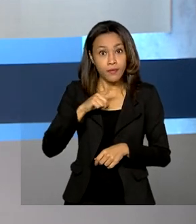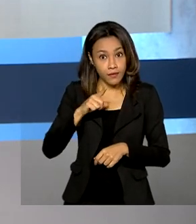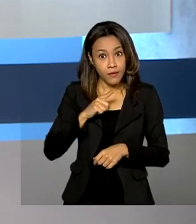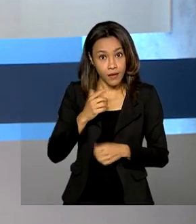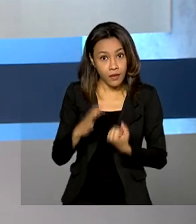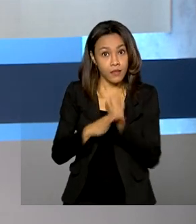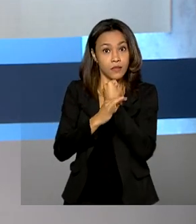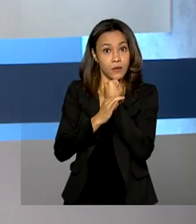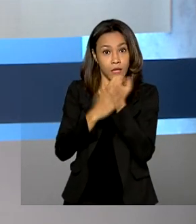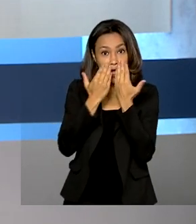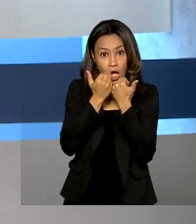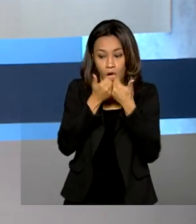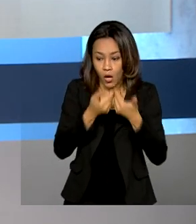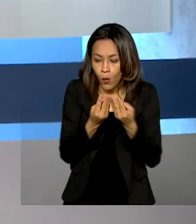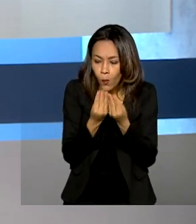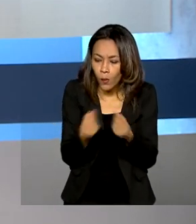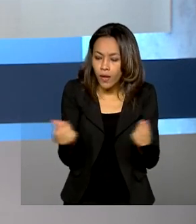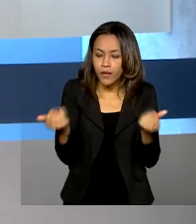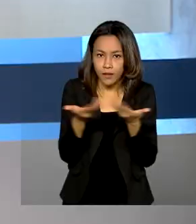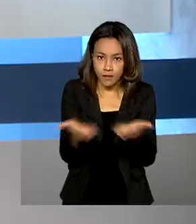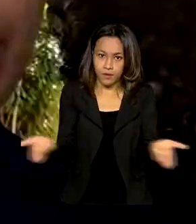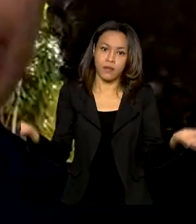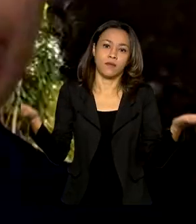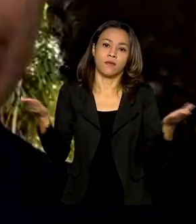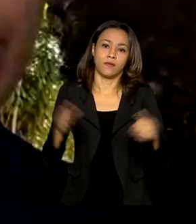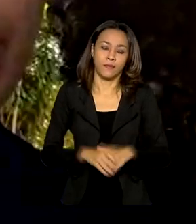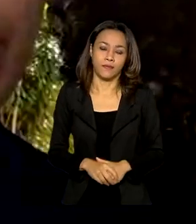e alimentos de qualidade para a população.